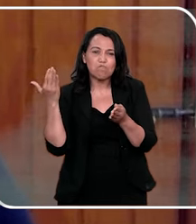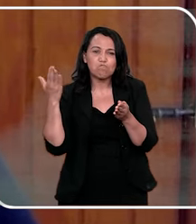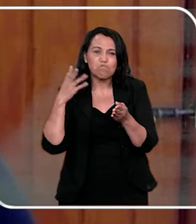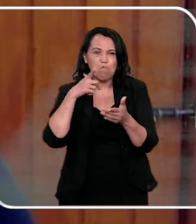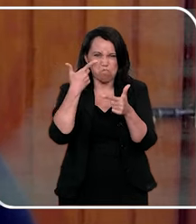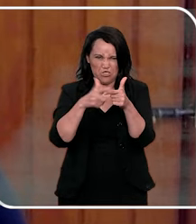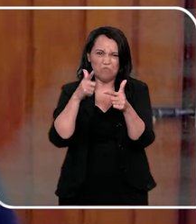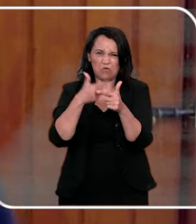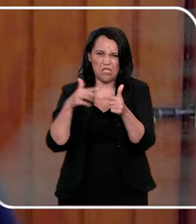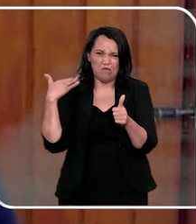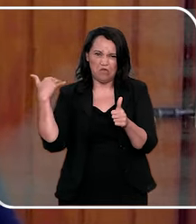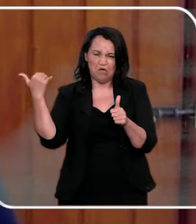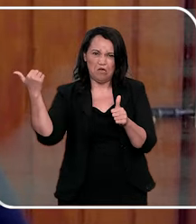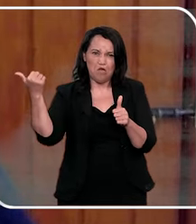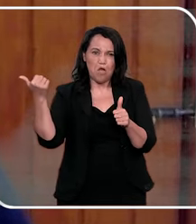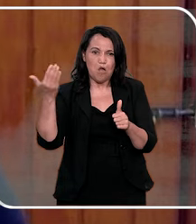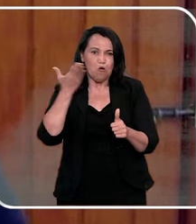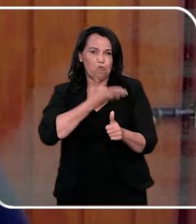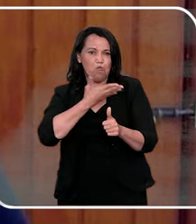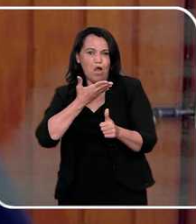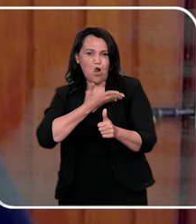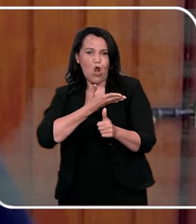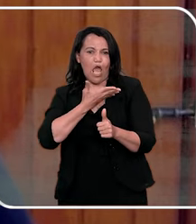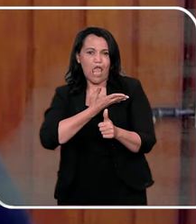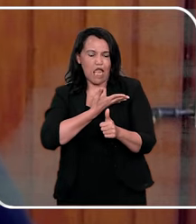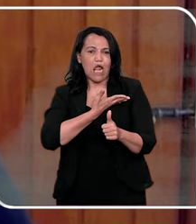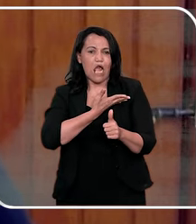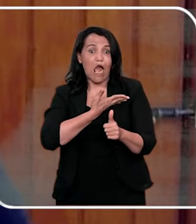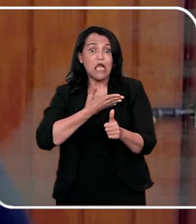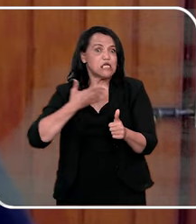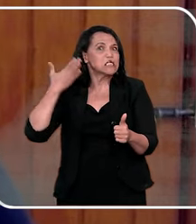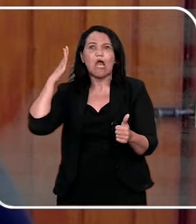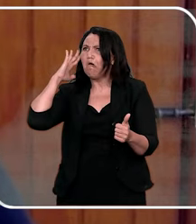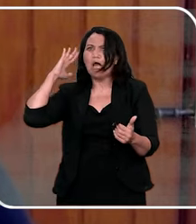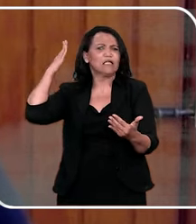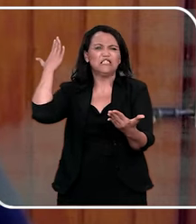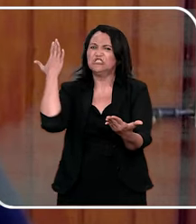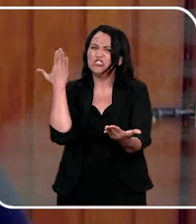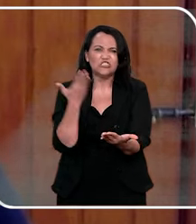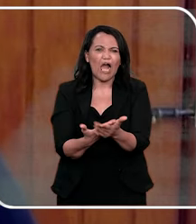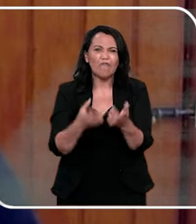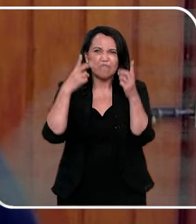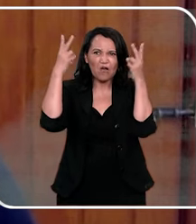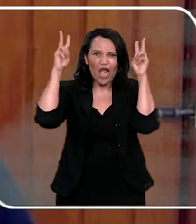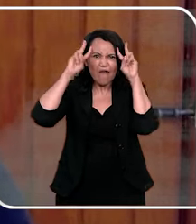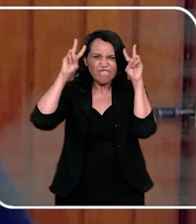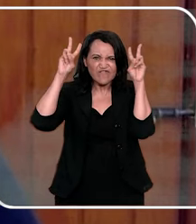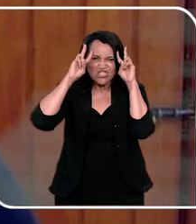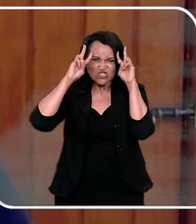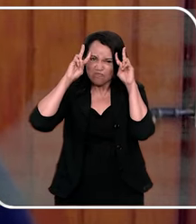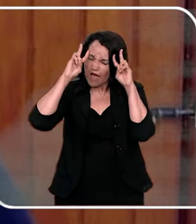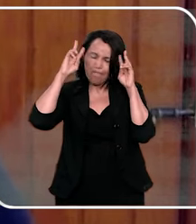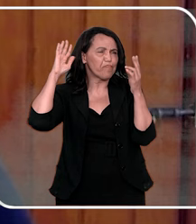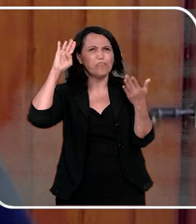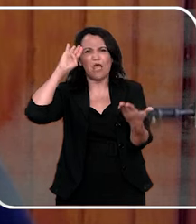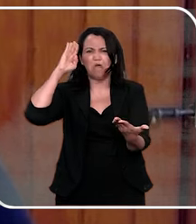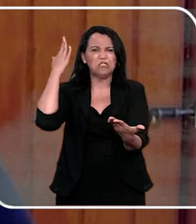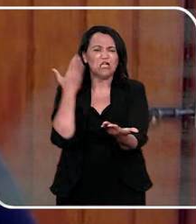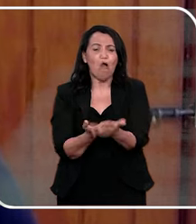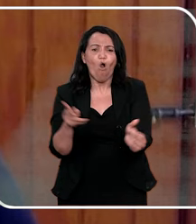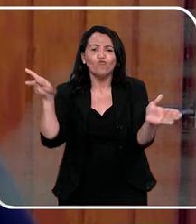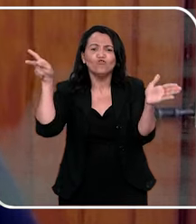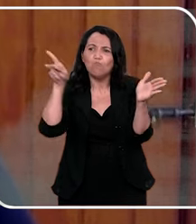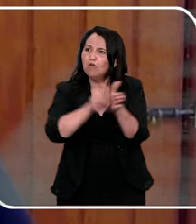mas é um caso muito famoso, e depois uma colega policial, ninguém estava acreditando na vítima, tá gente,